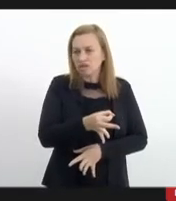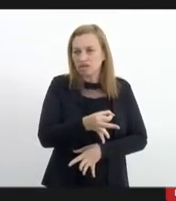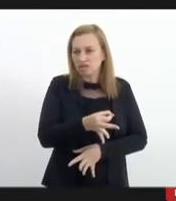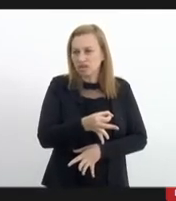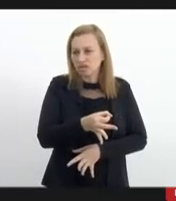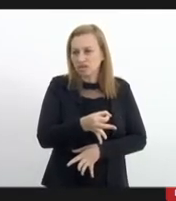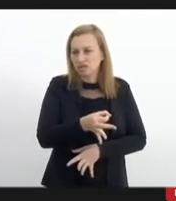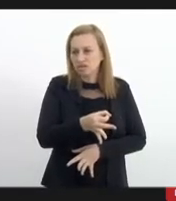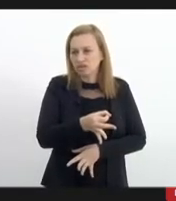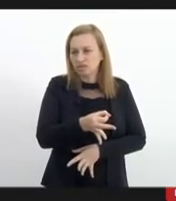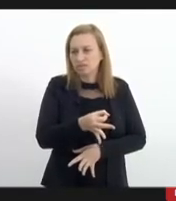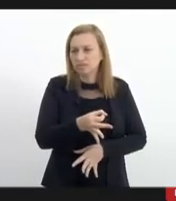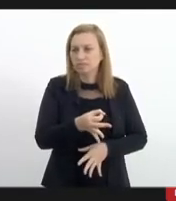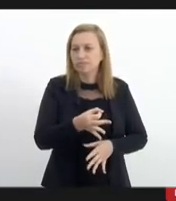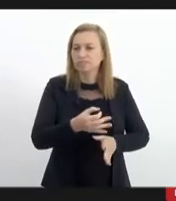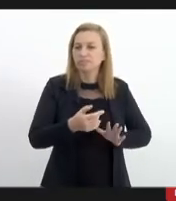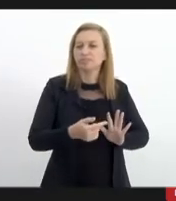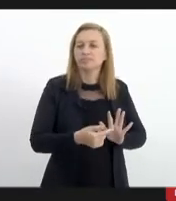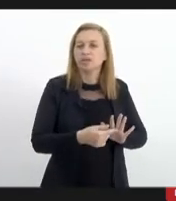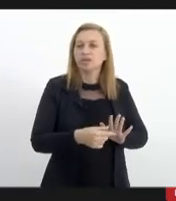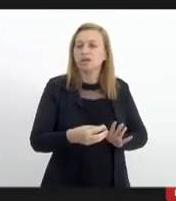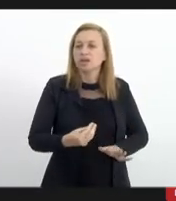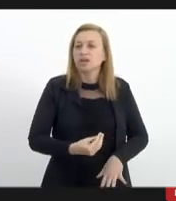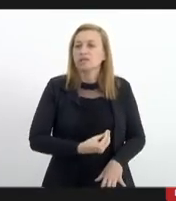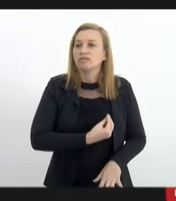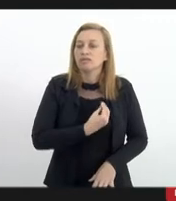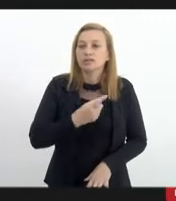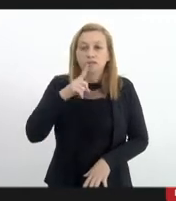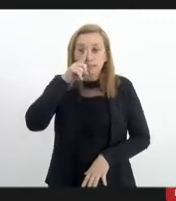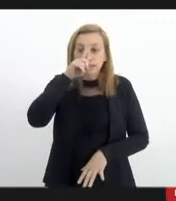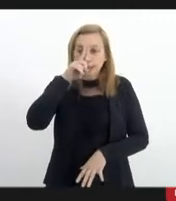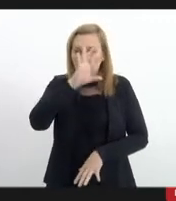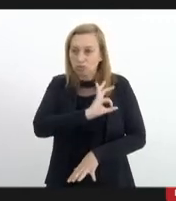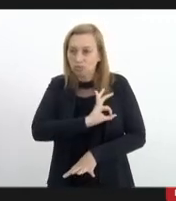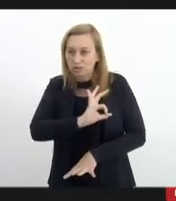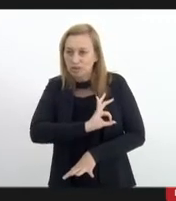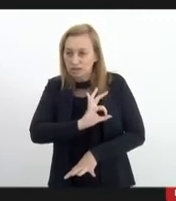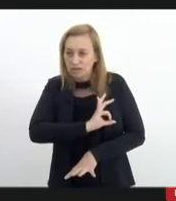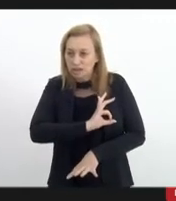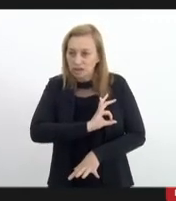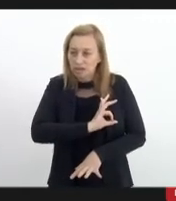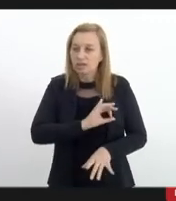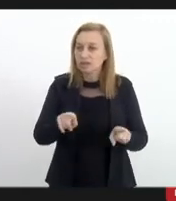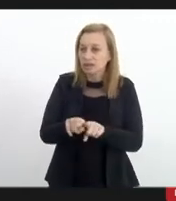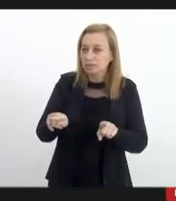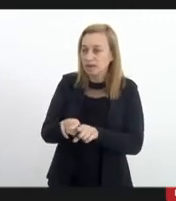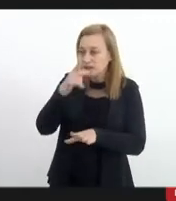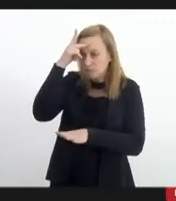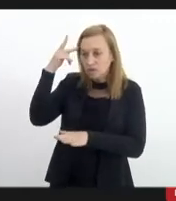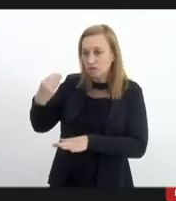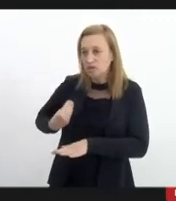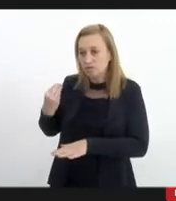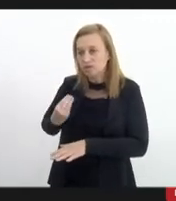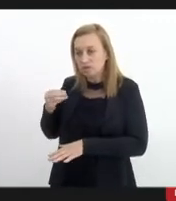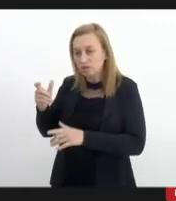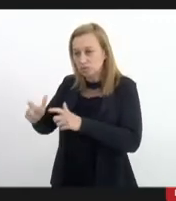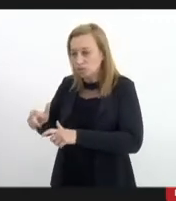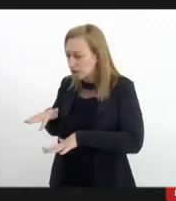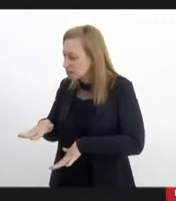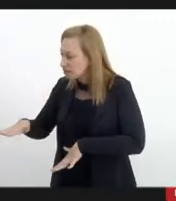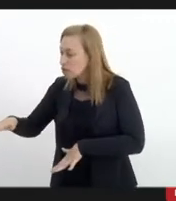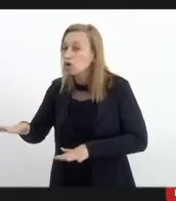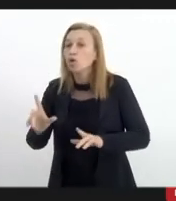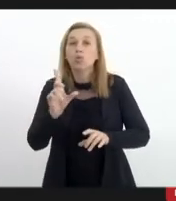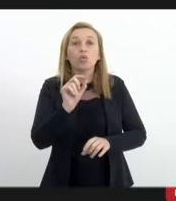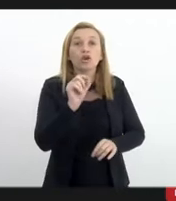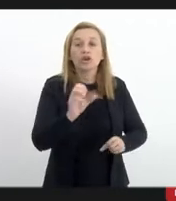aos policiais mas também expõe aos cidadãos o que a sociedade civil e os poderes podem fazer em